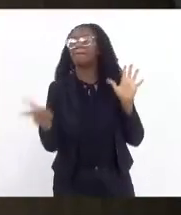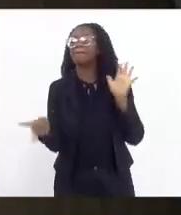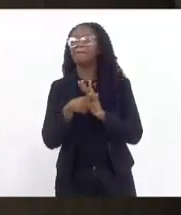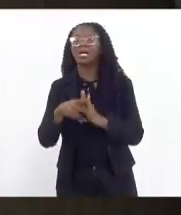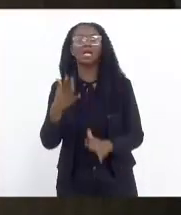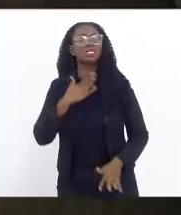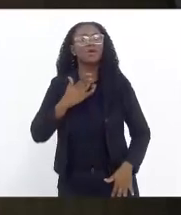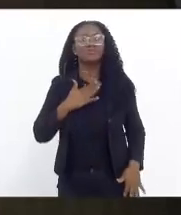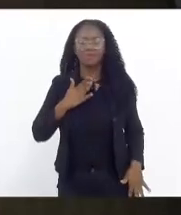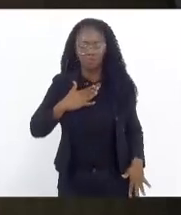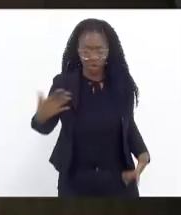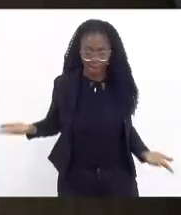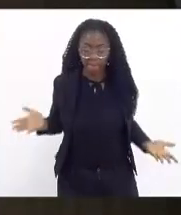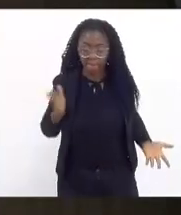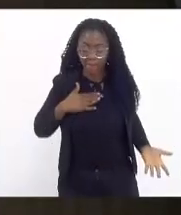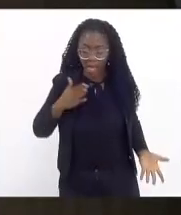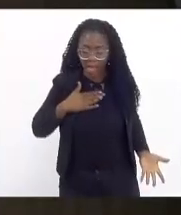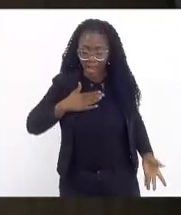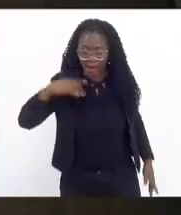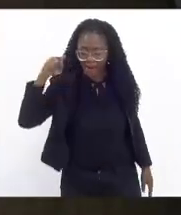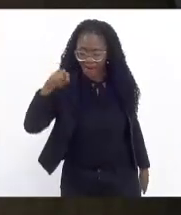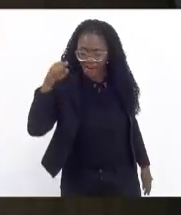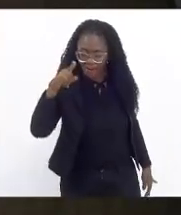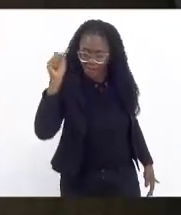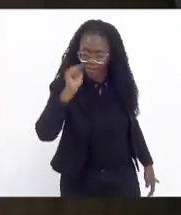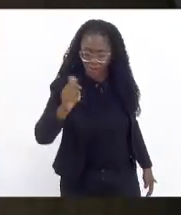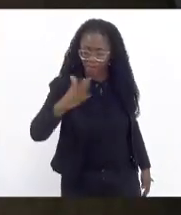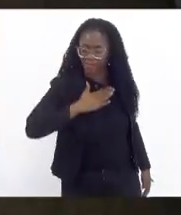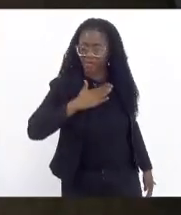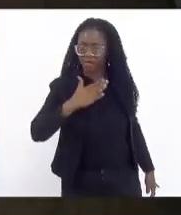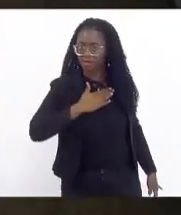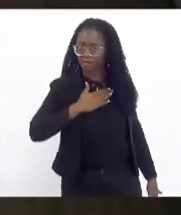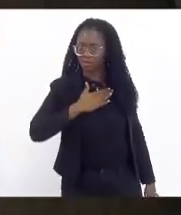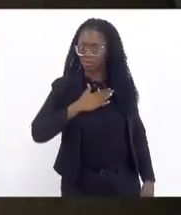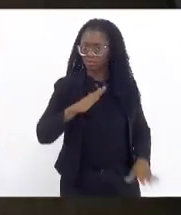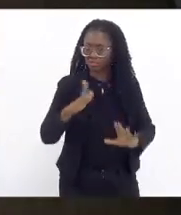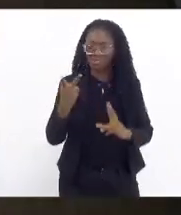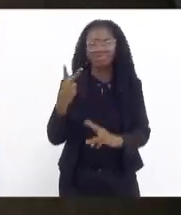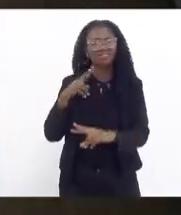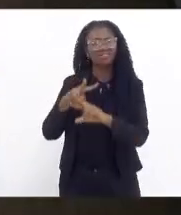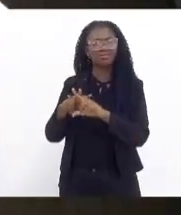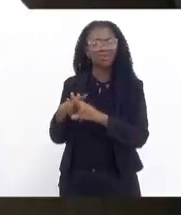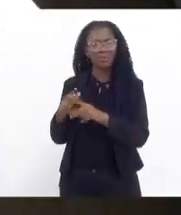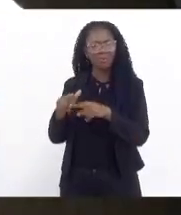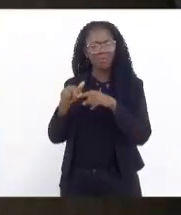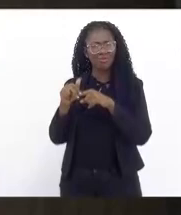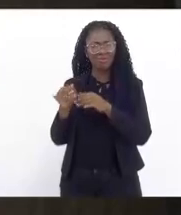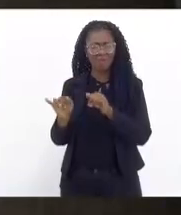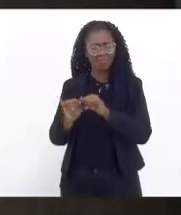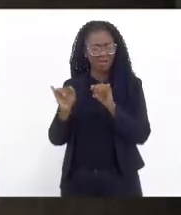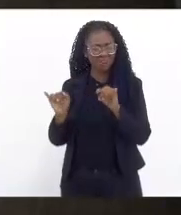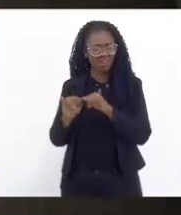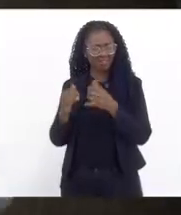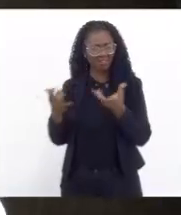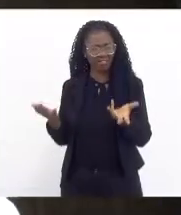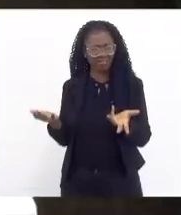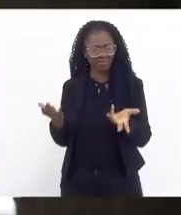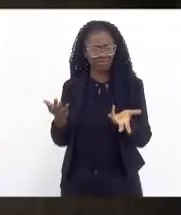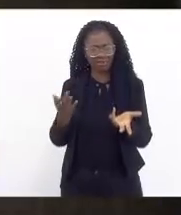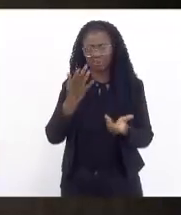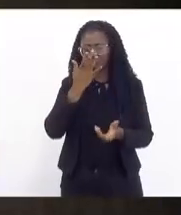do outro e muitas vezes são crimes colocados com motivações banais poderiam estar aqui